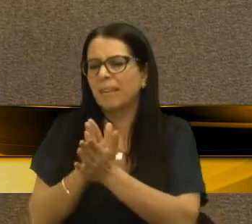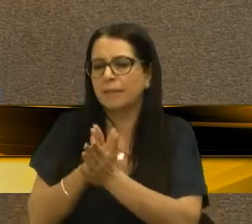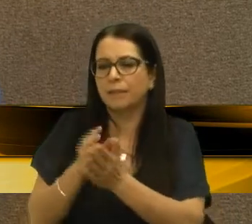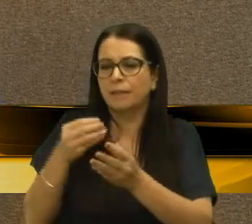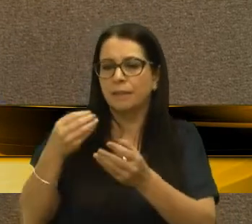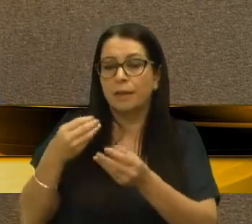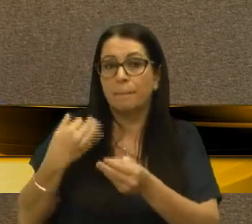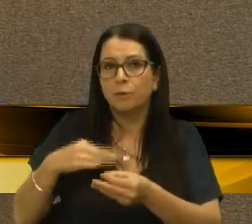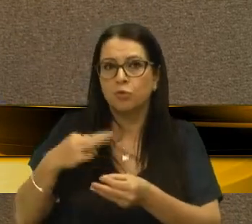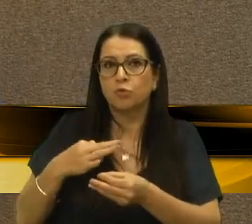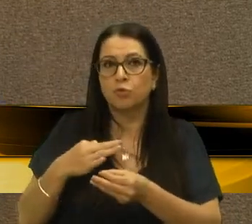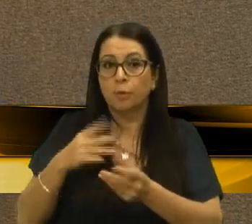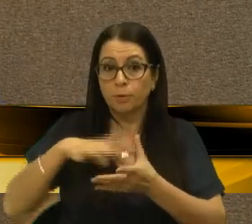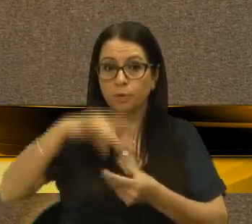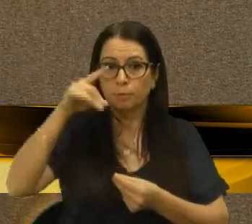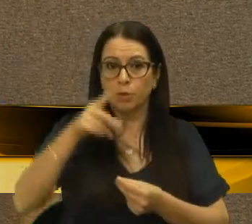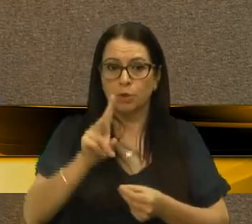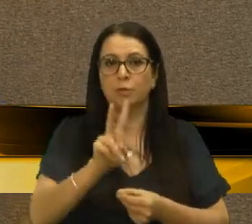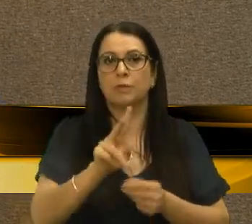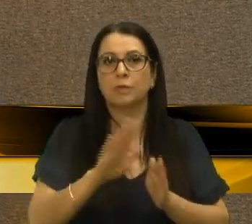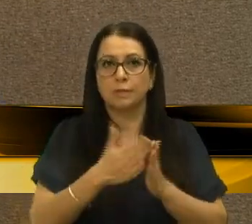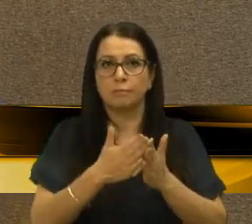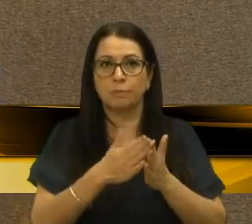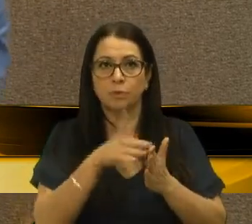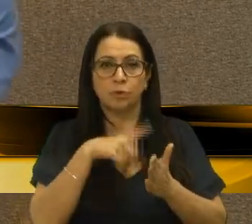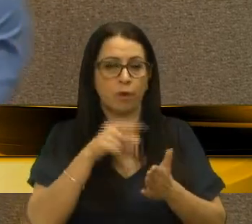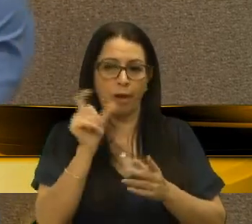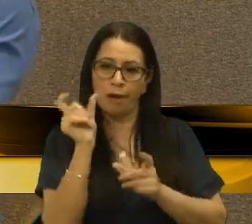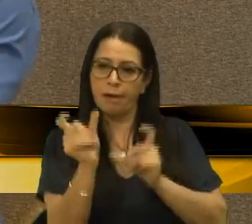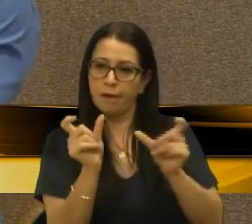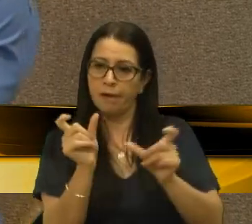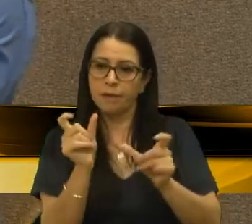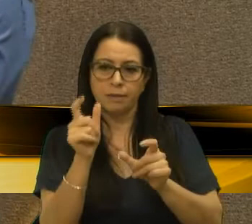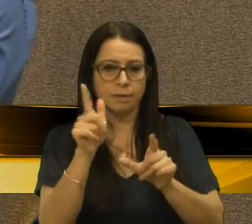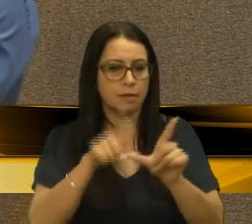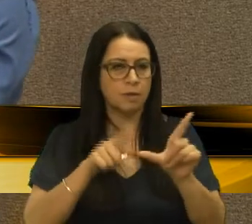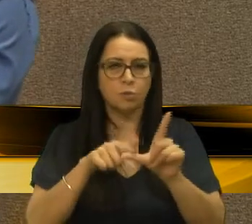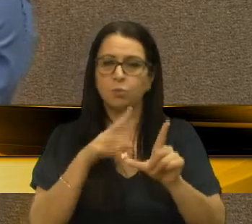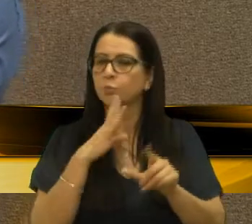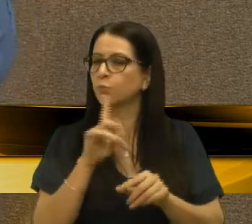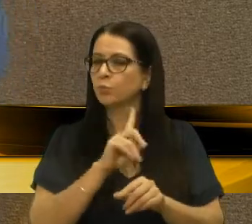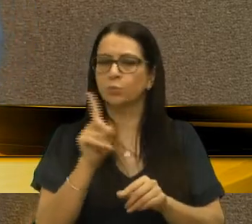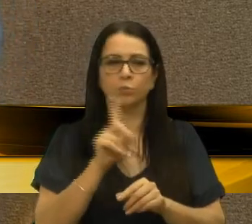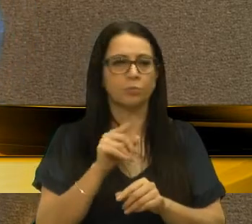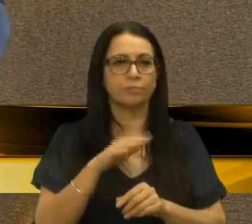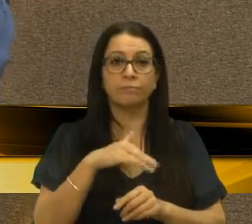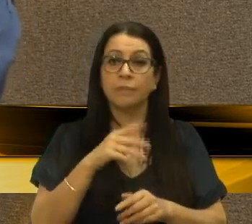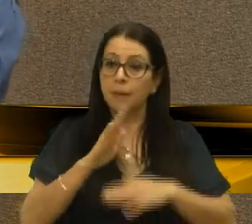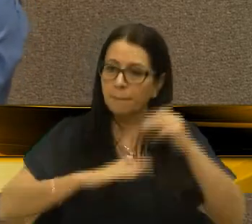escrito na Bíblia isso. Então, só ter a letra, o conhecimento, não basta, a gente tem que praticar.